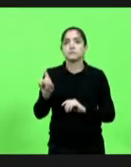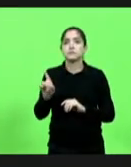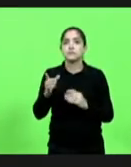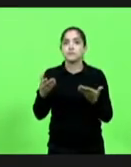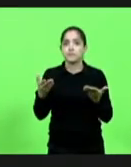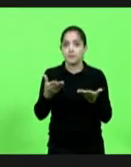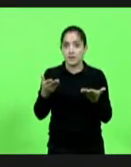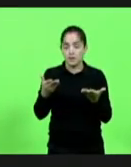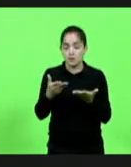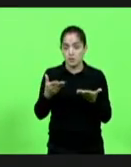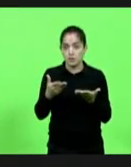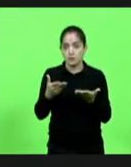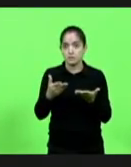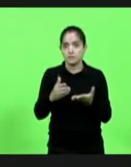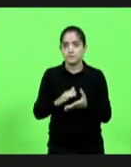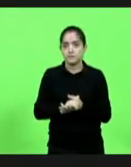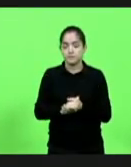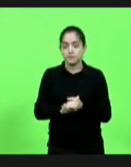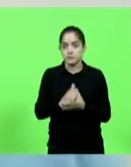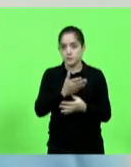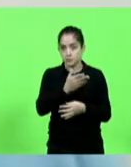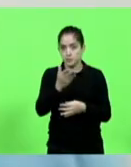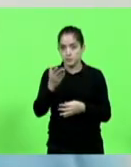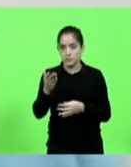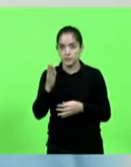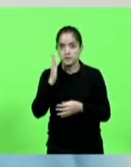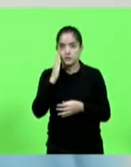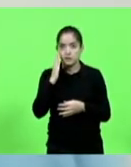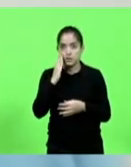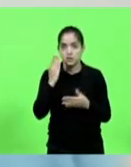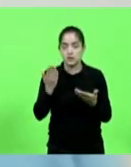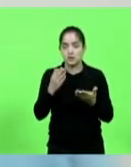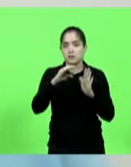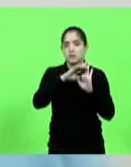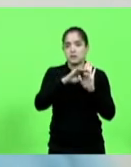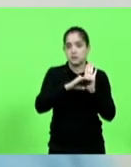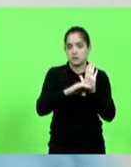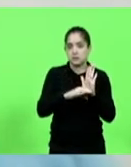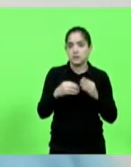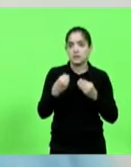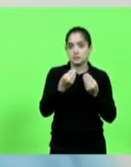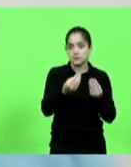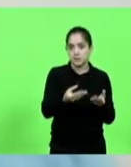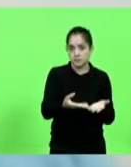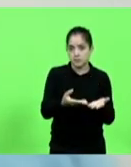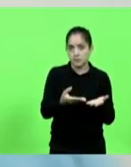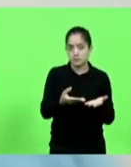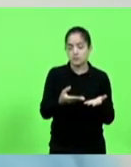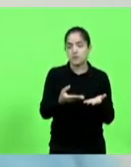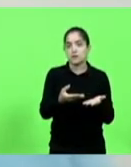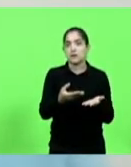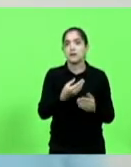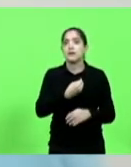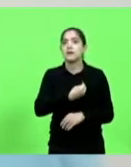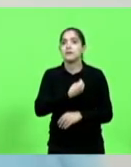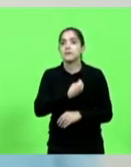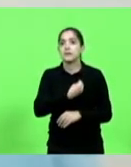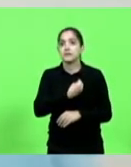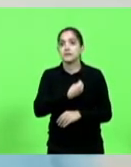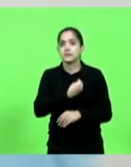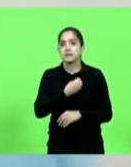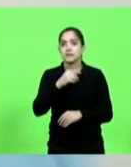então, na ordem do dia, como vossas excelências receberam a pauta, nós temos a presença da